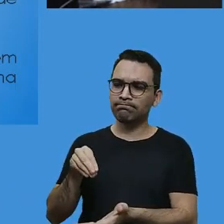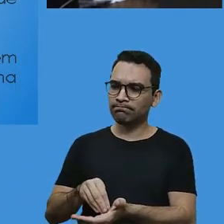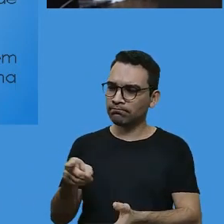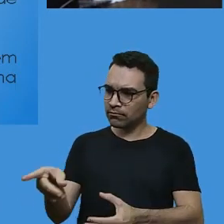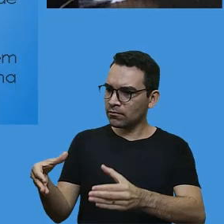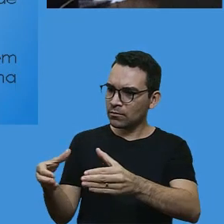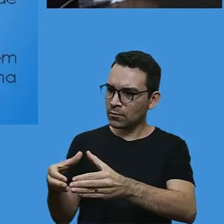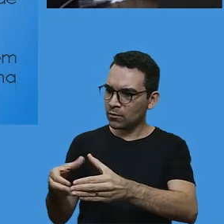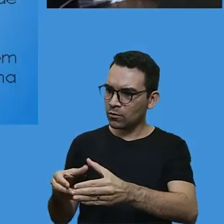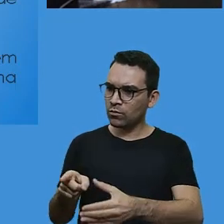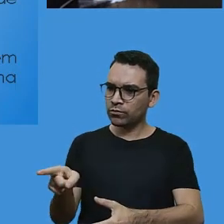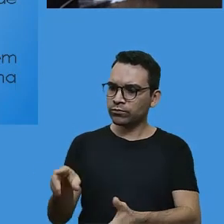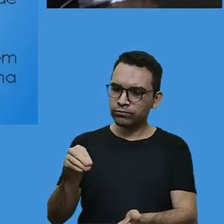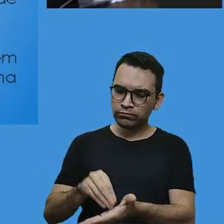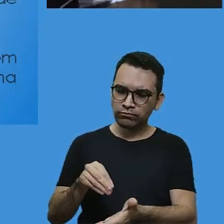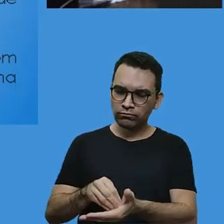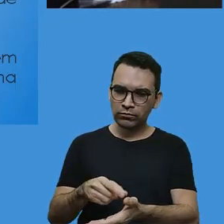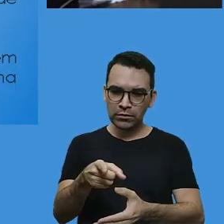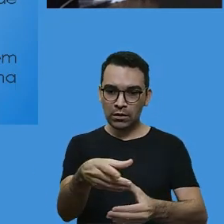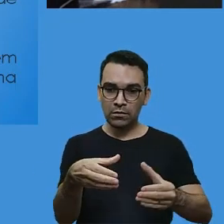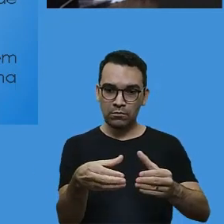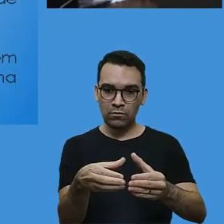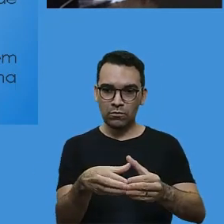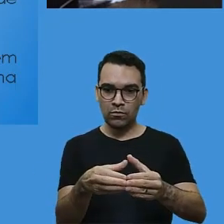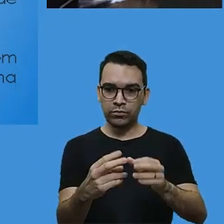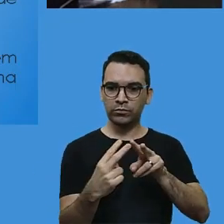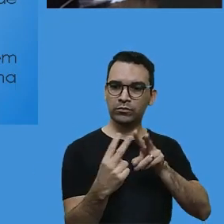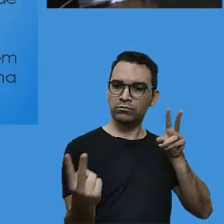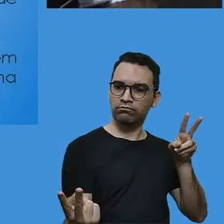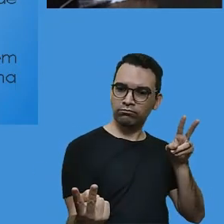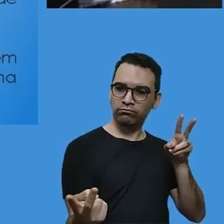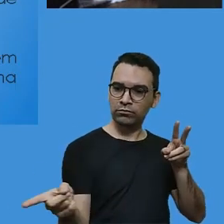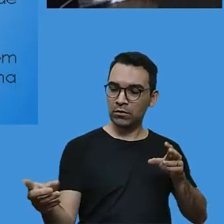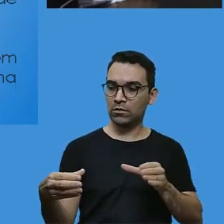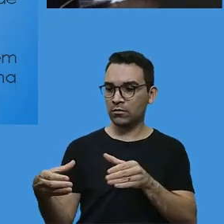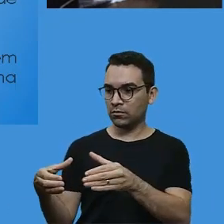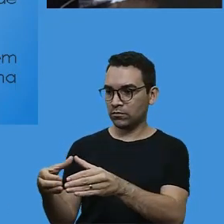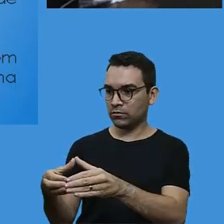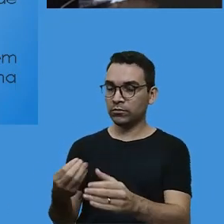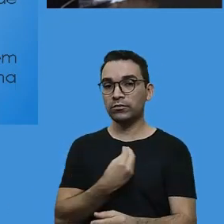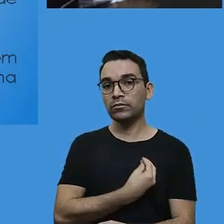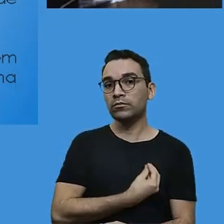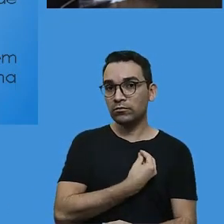grupo, o presencial e o não presencial, e o escalonado.